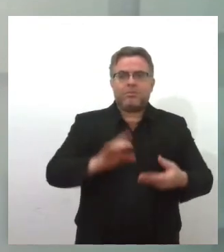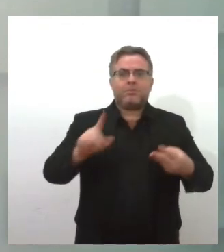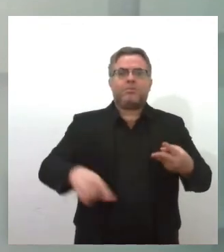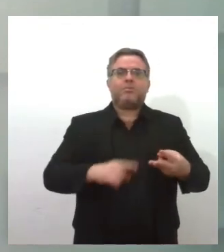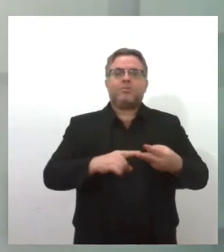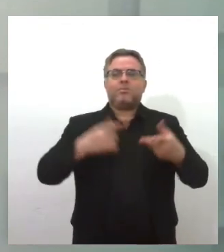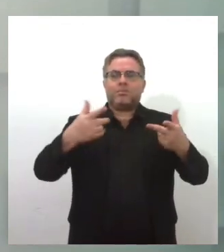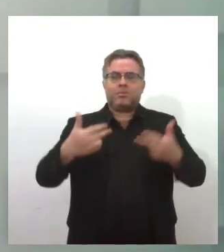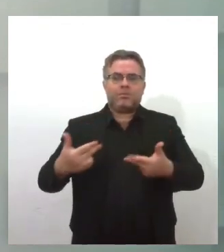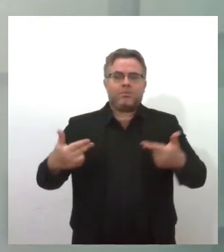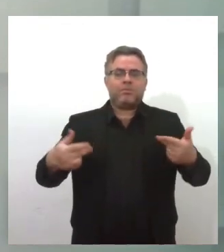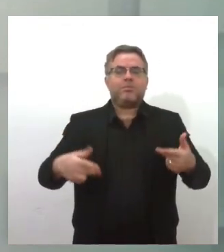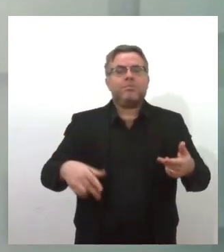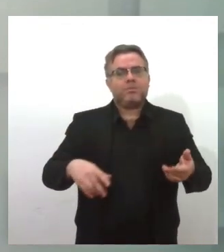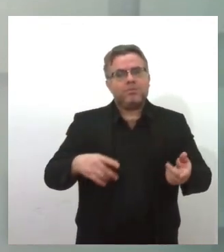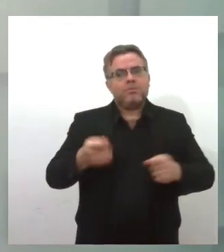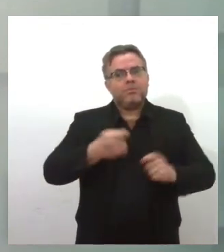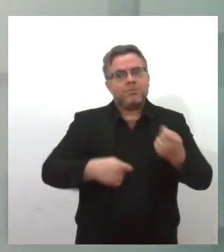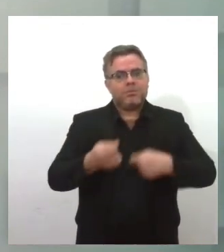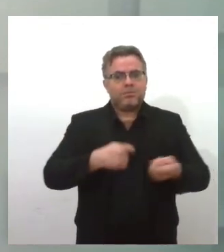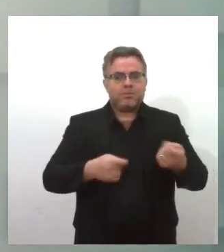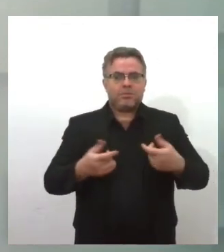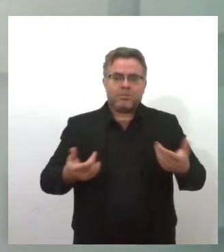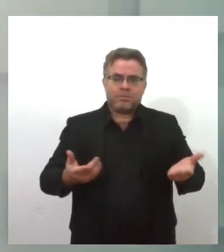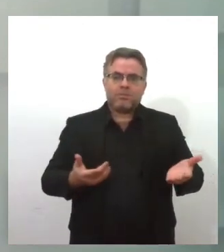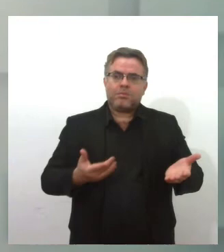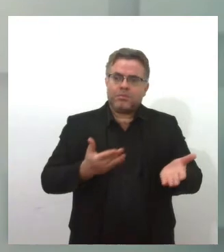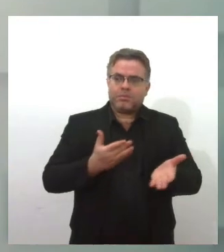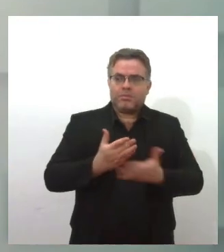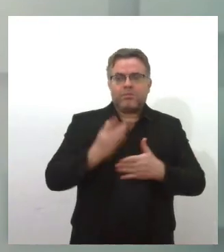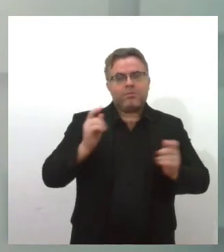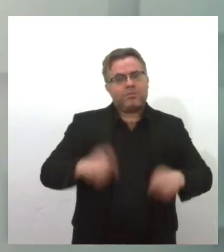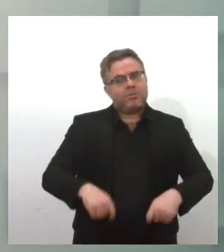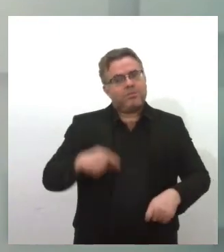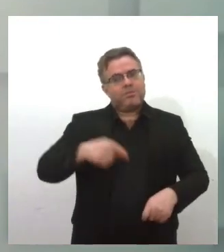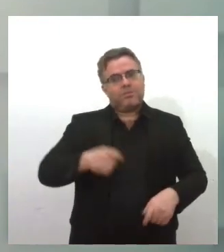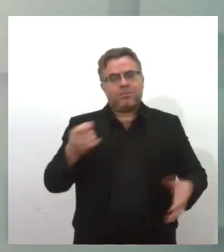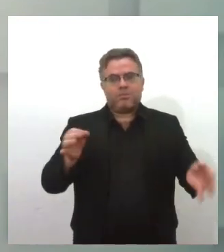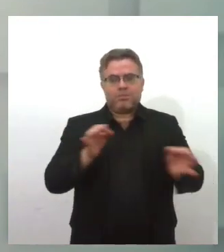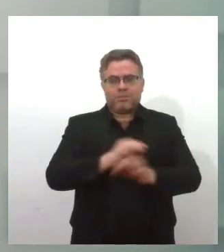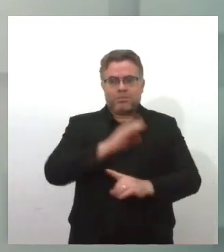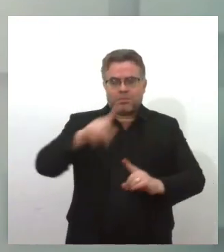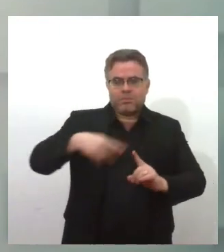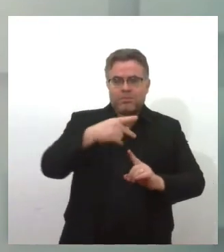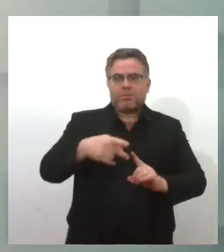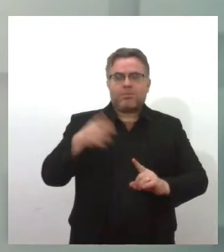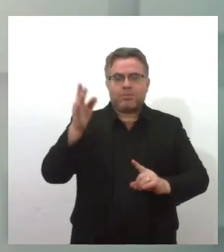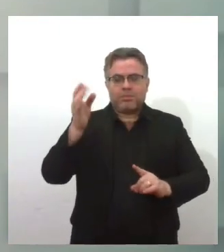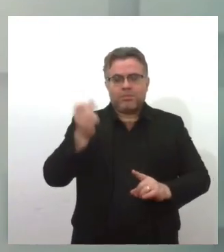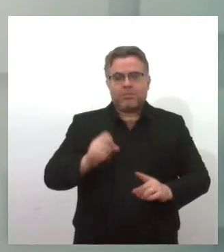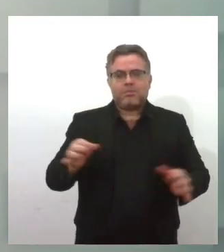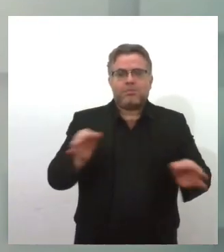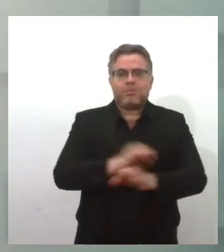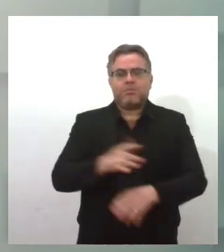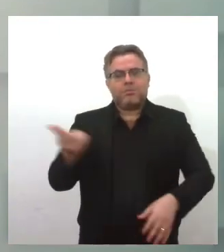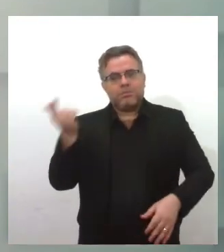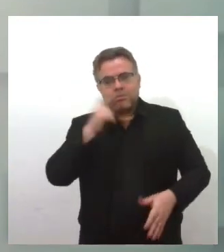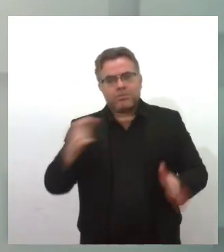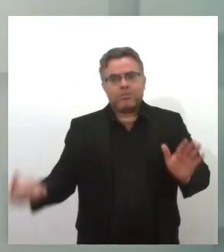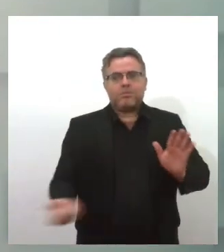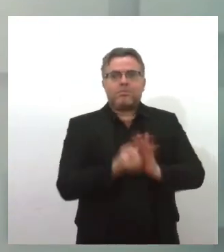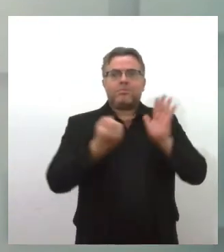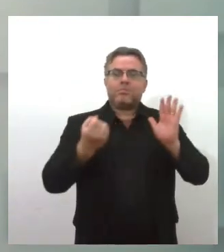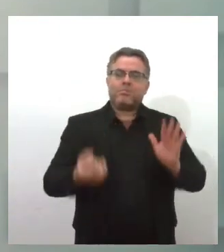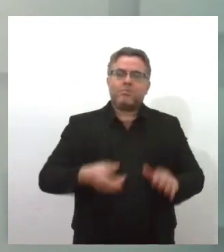administração também foram voltados para que Sergipe e, claro, Sergipe Previdência conseguisse esse selo. E o